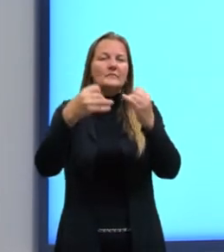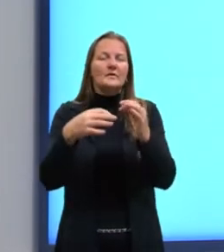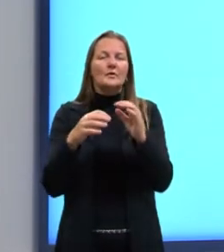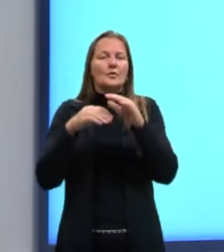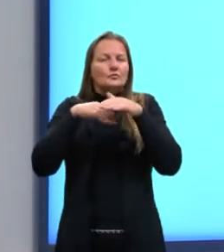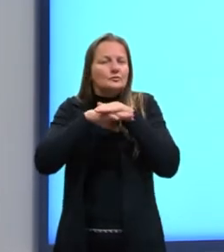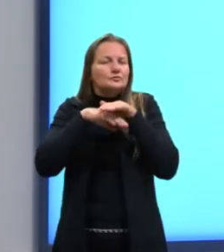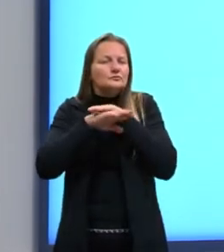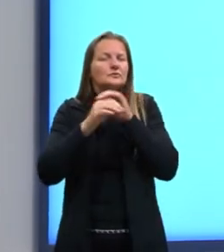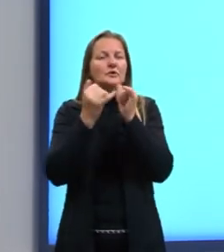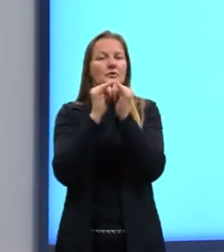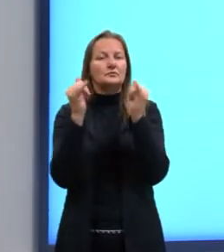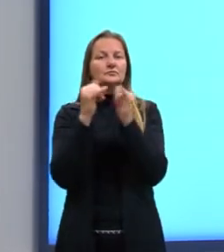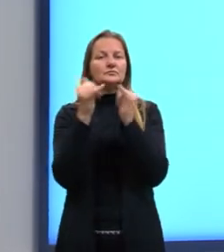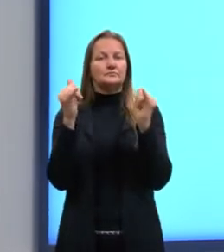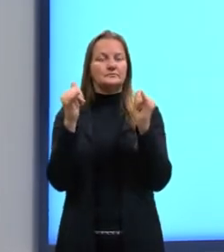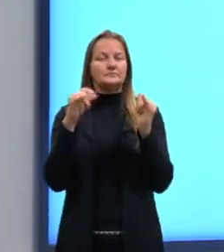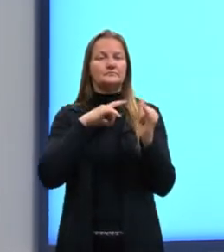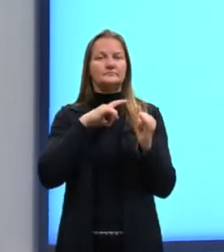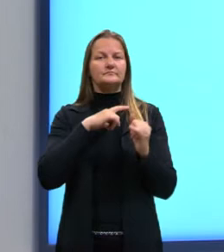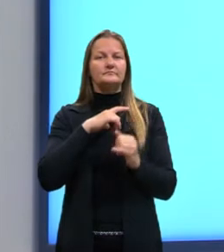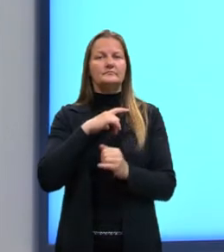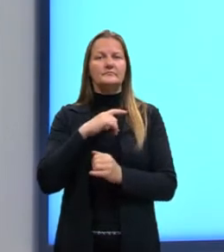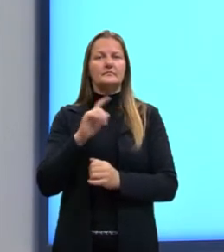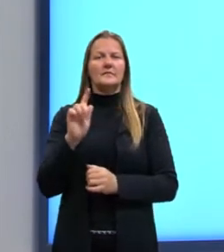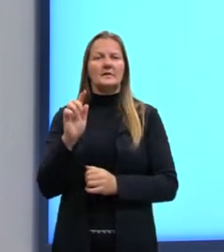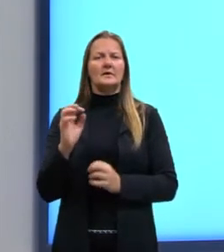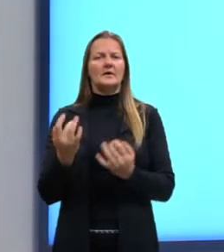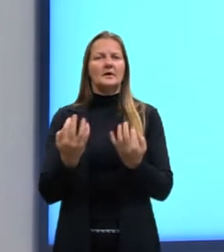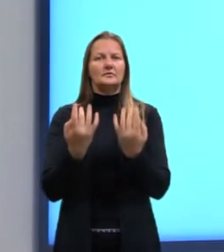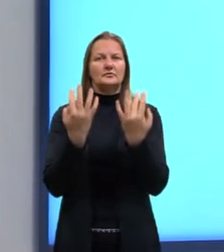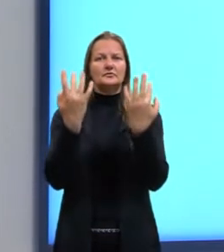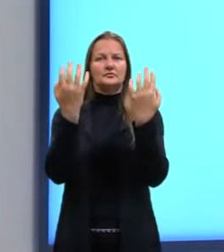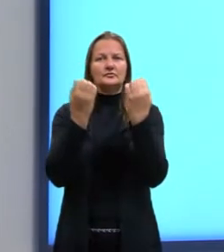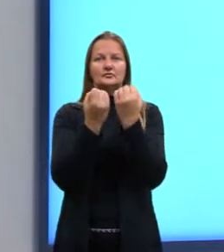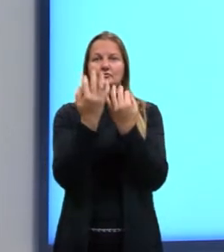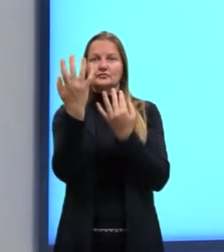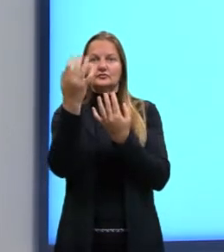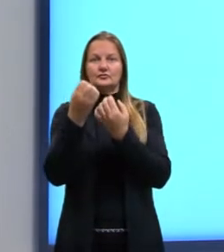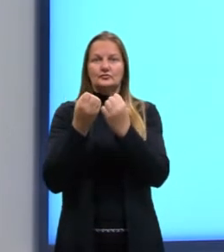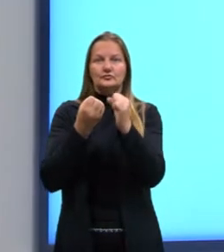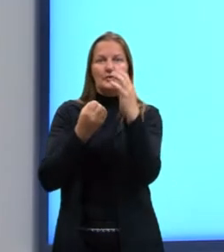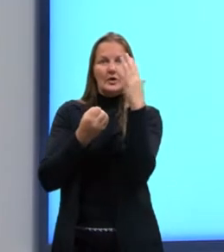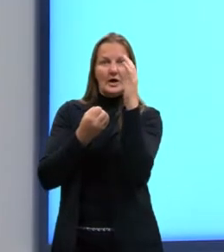o gás oxigênio é liberado, então, no ambiente.